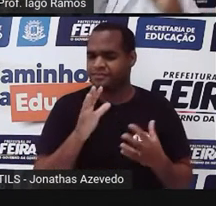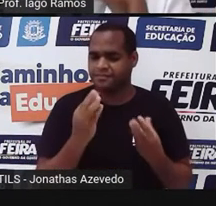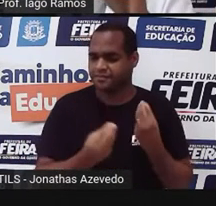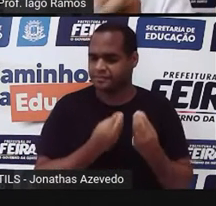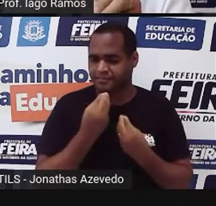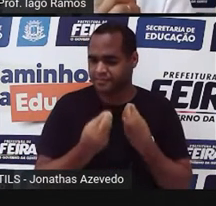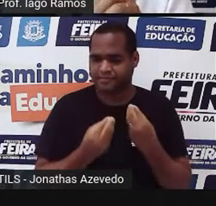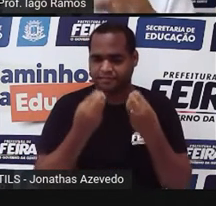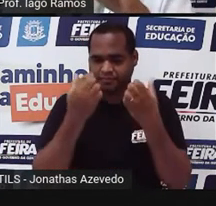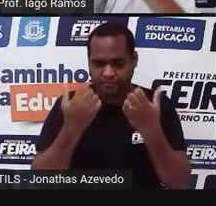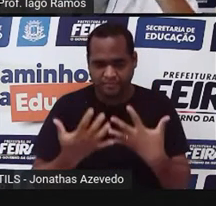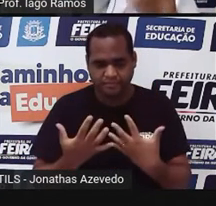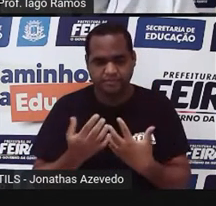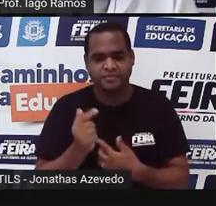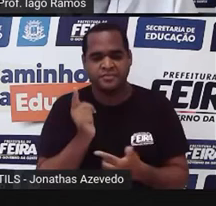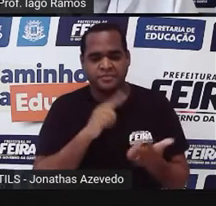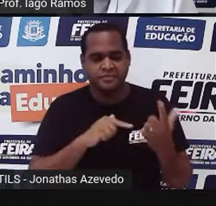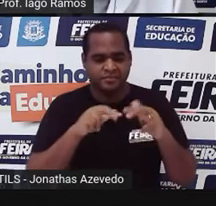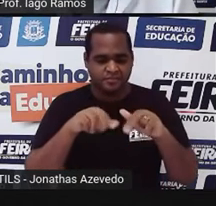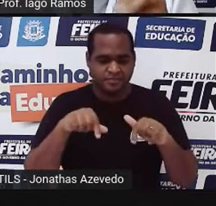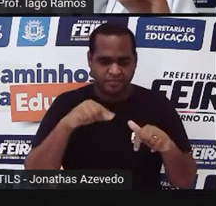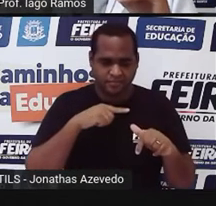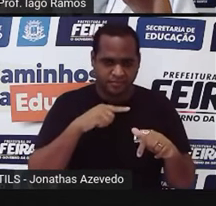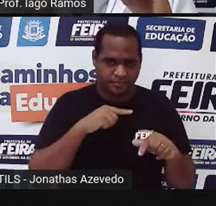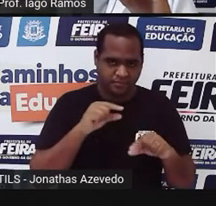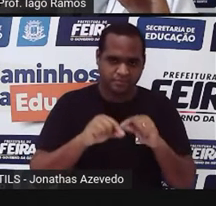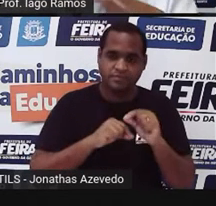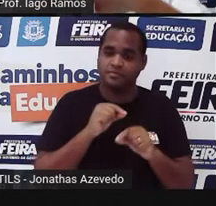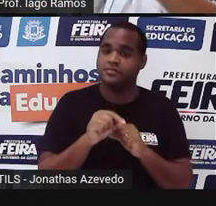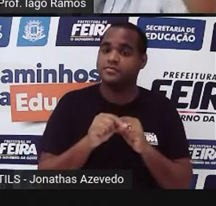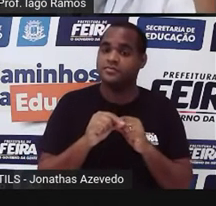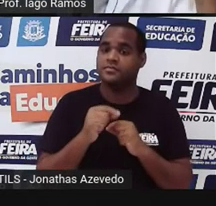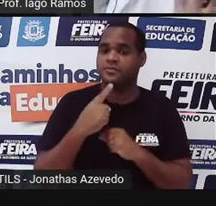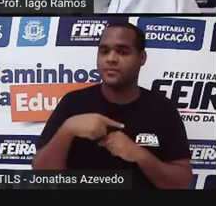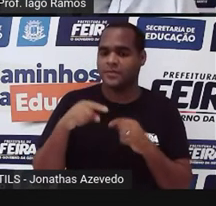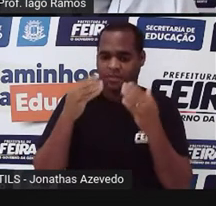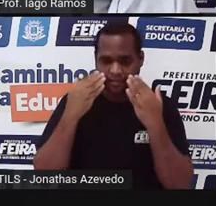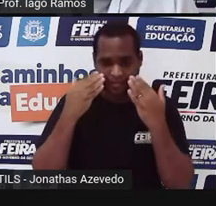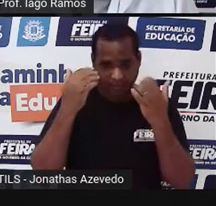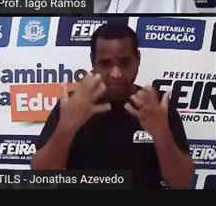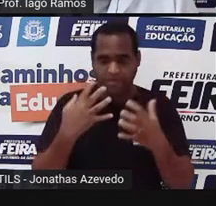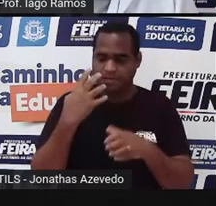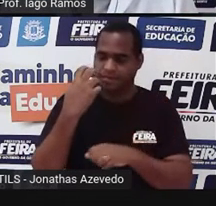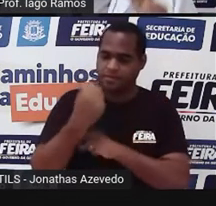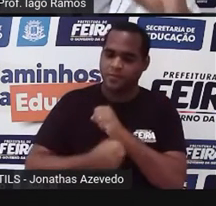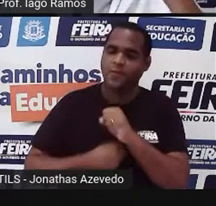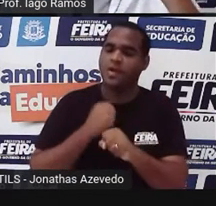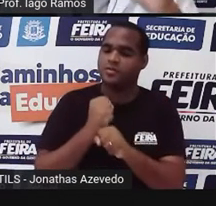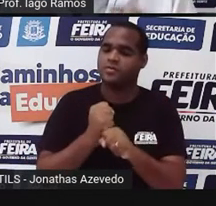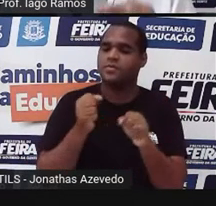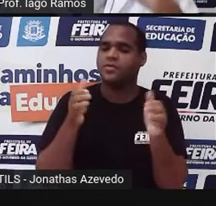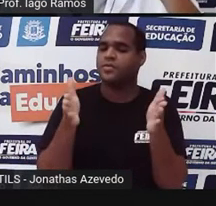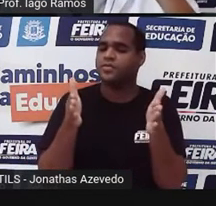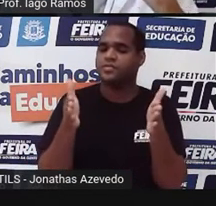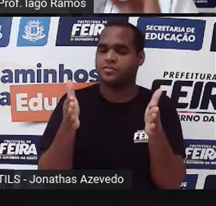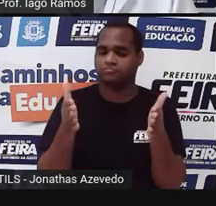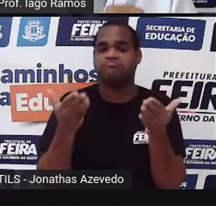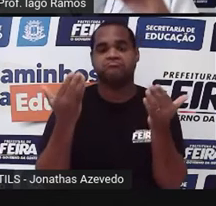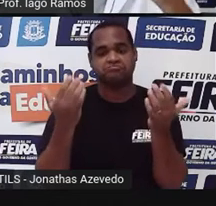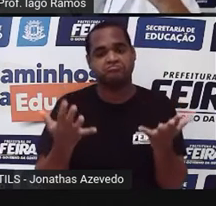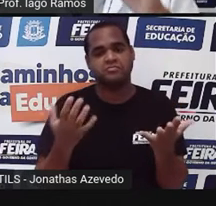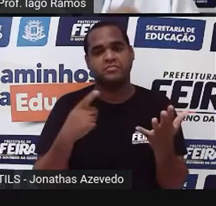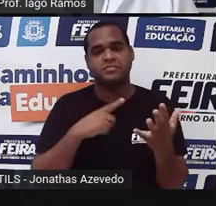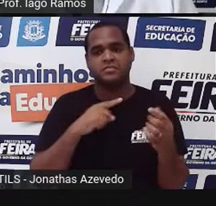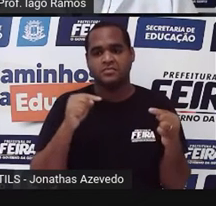nessa nota que é a média que representa a nota do ano inteiro? Bom, é isso que a